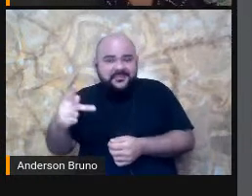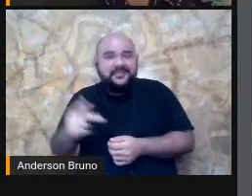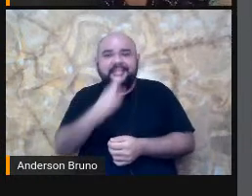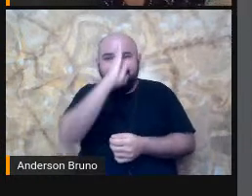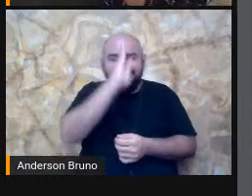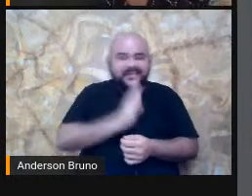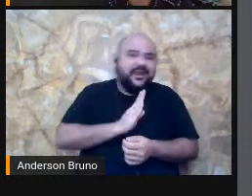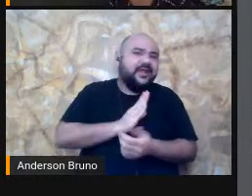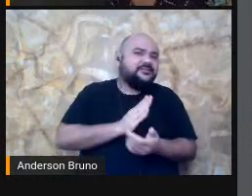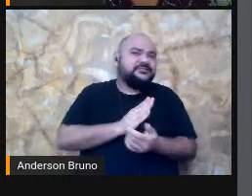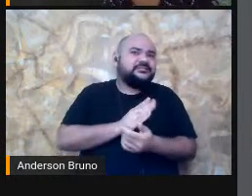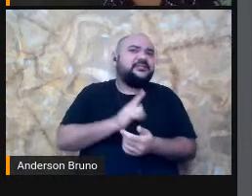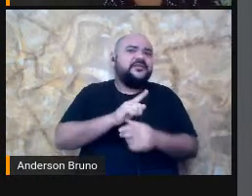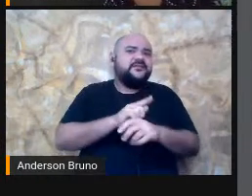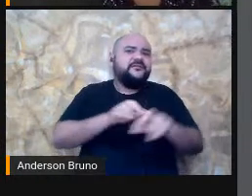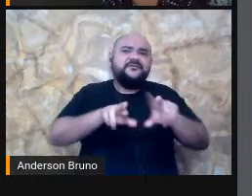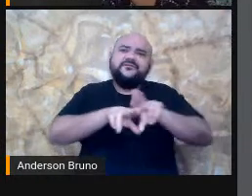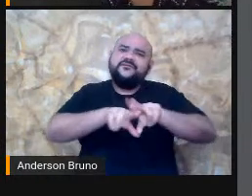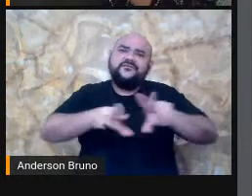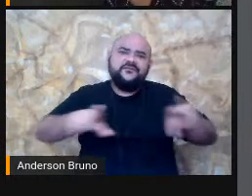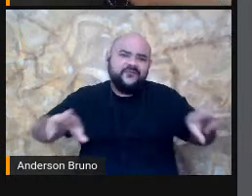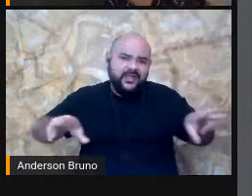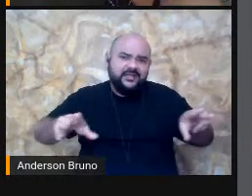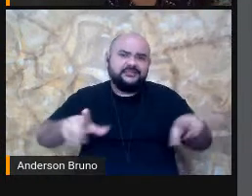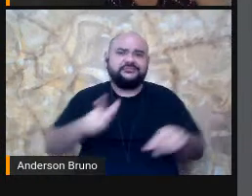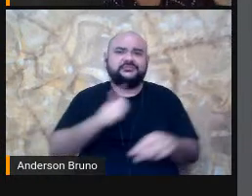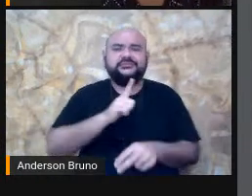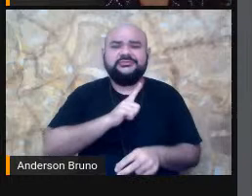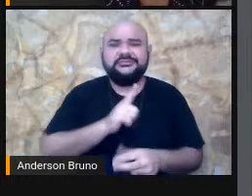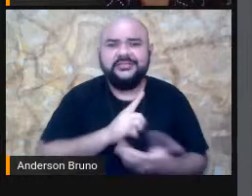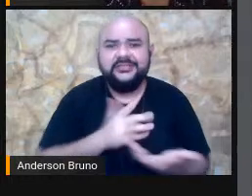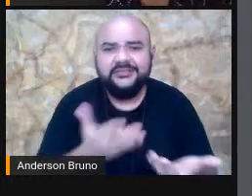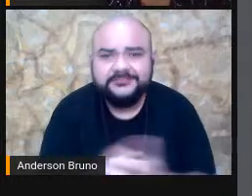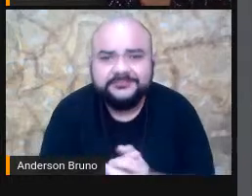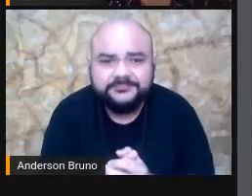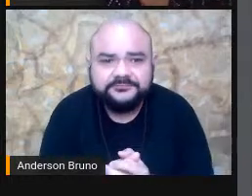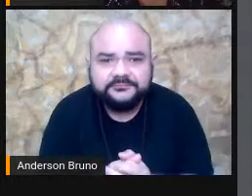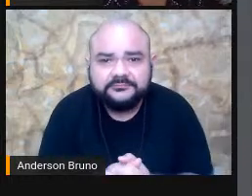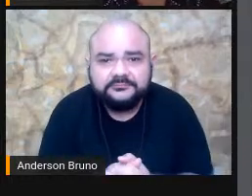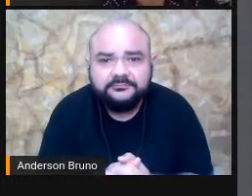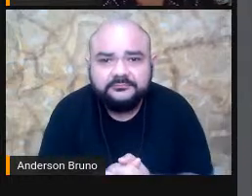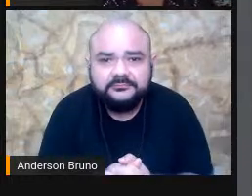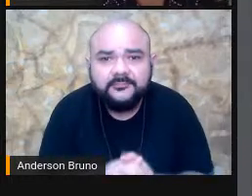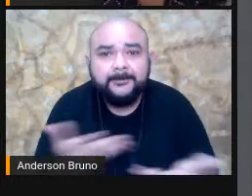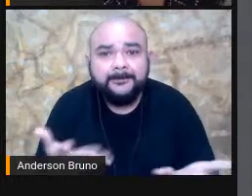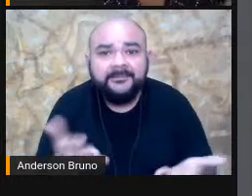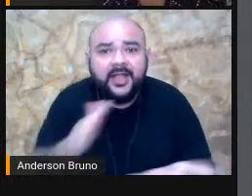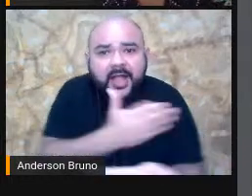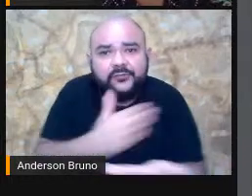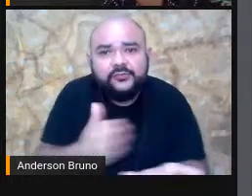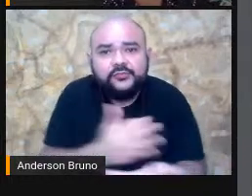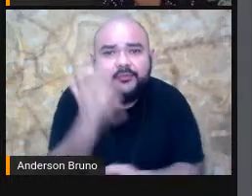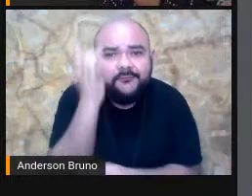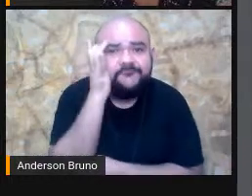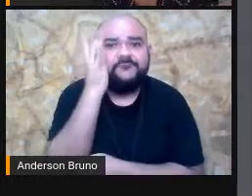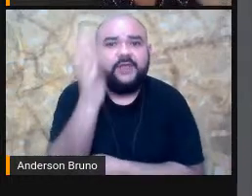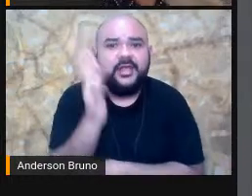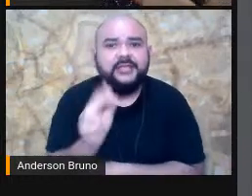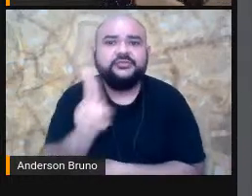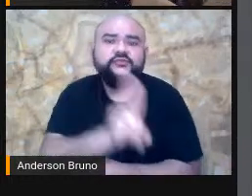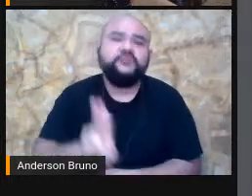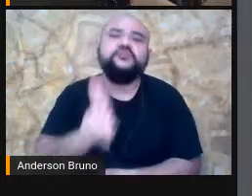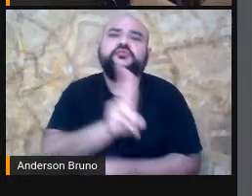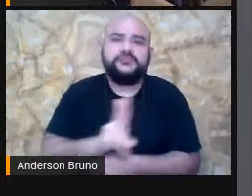Que é Excelente E que não São Difíceis Difíceis Né